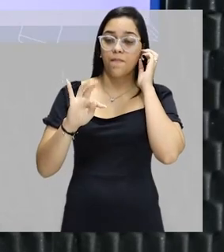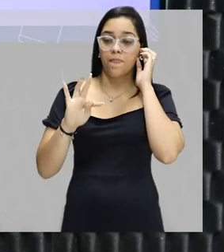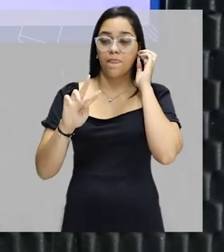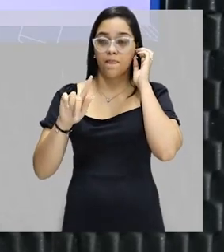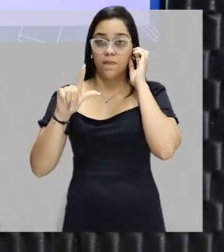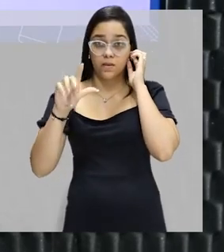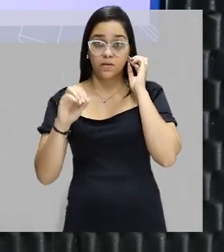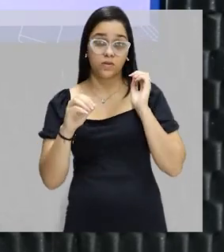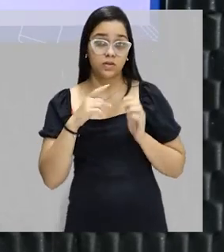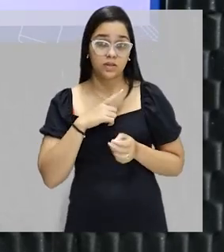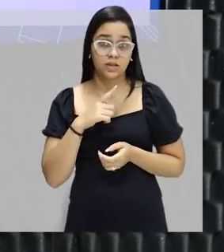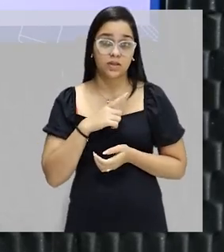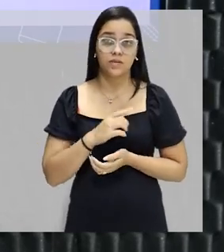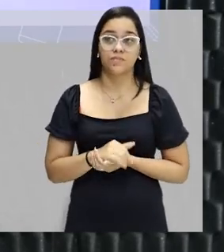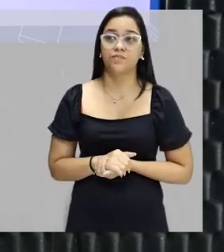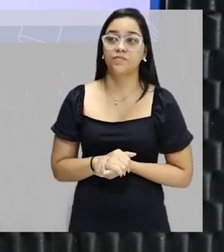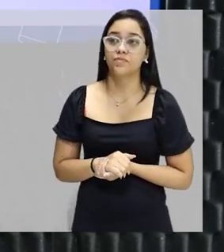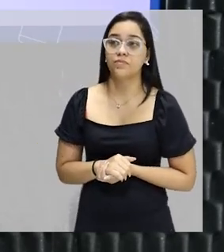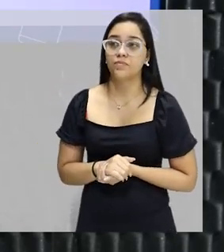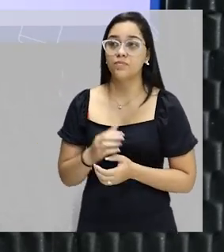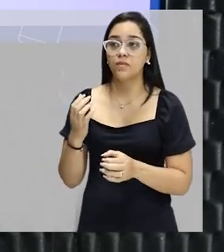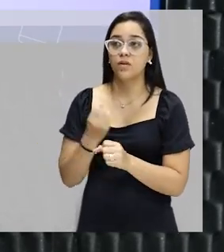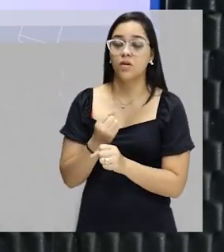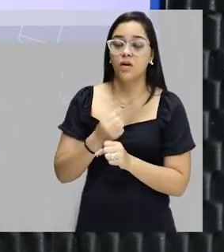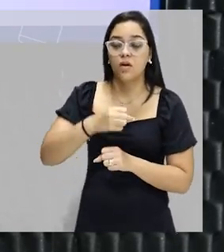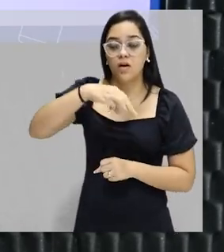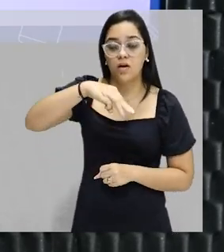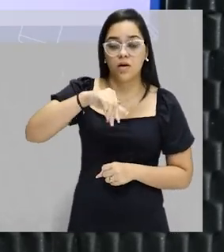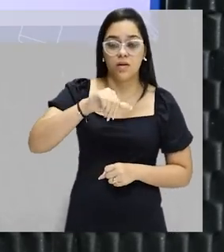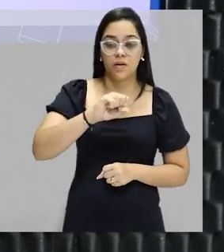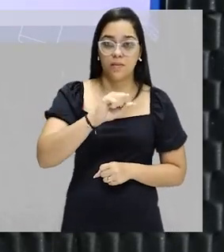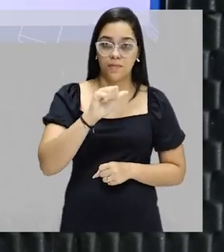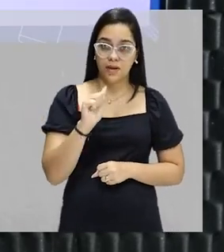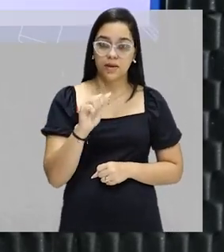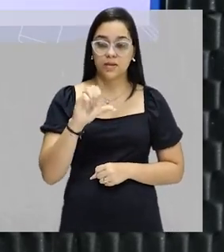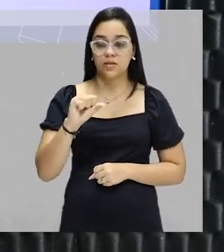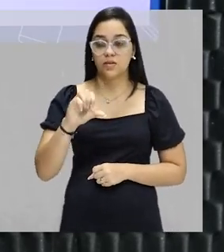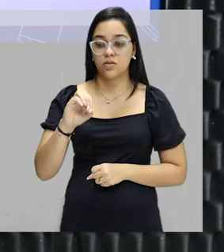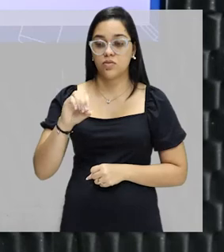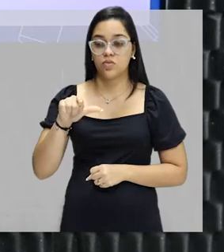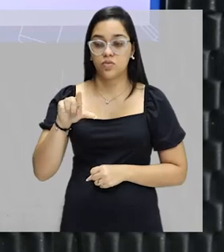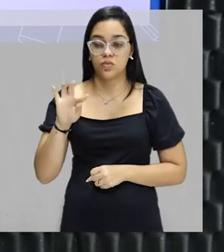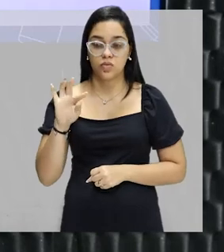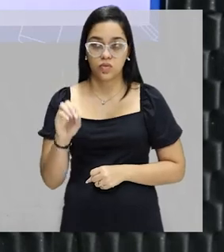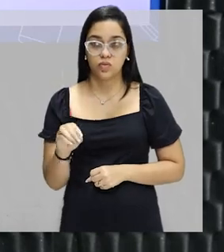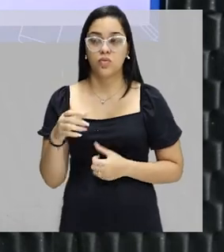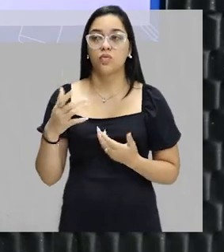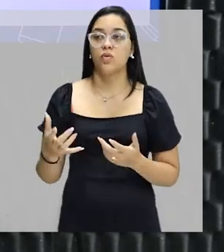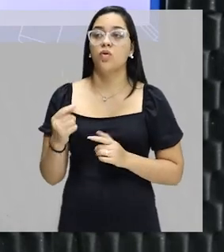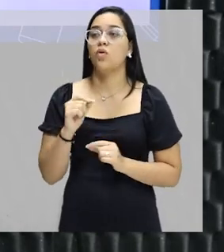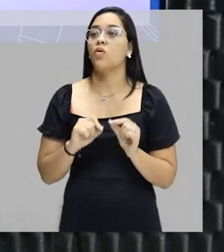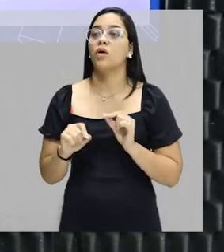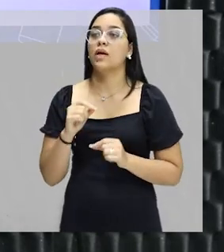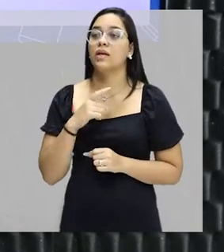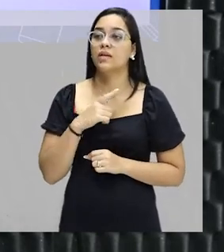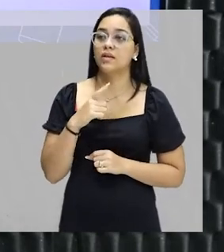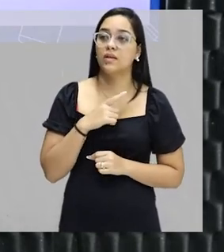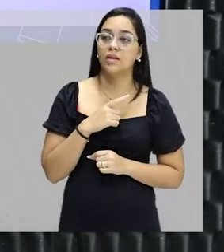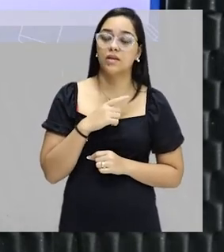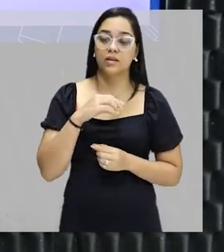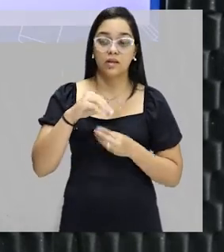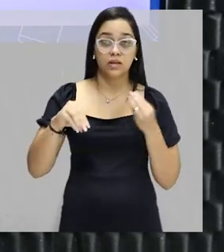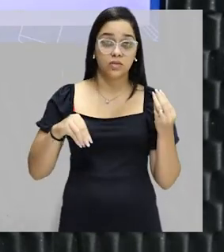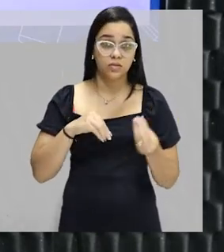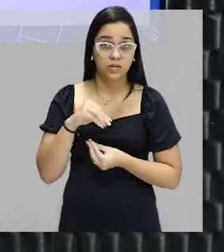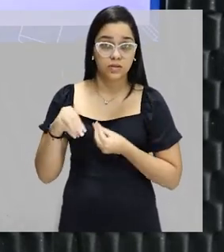porcentagem em massa, vai ser a massa do soluto, o M1, sobre a massa da